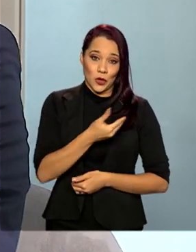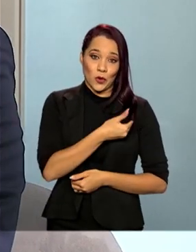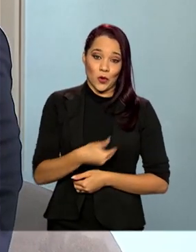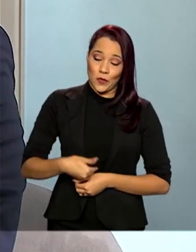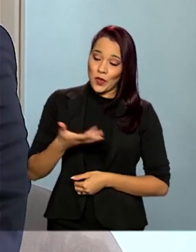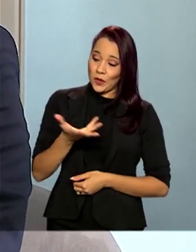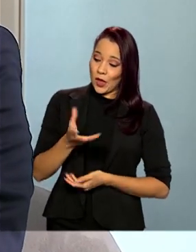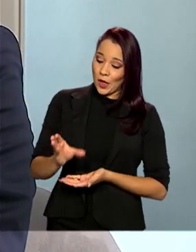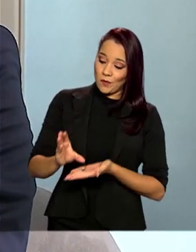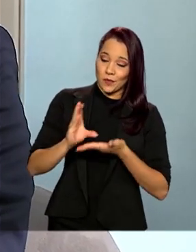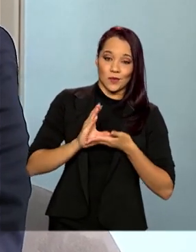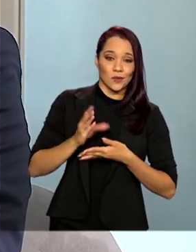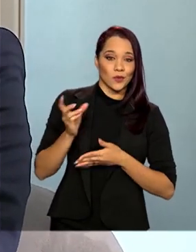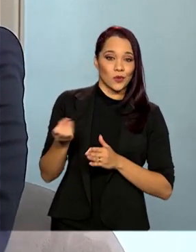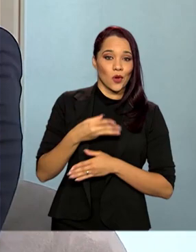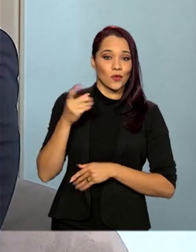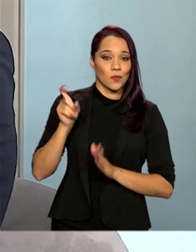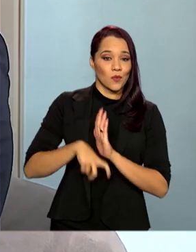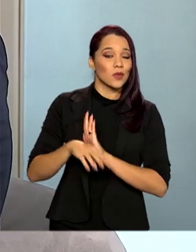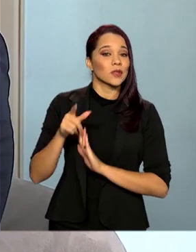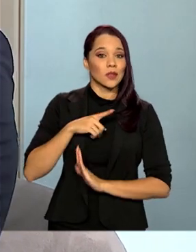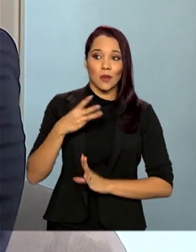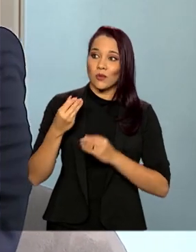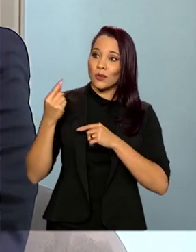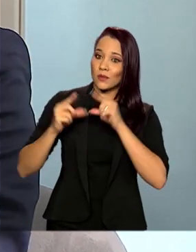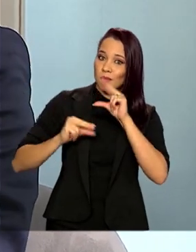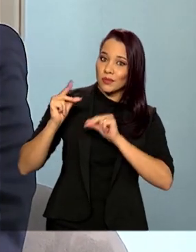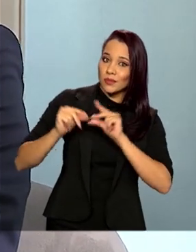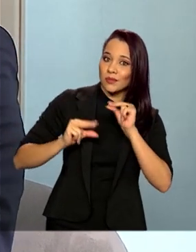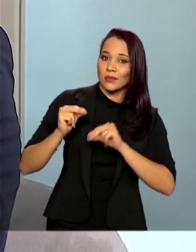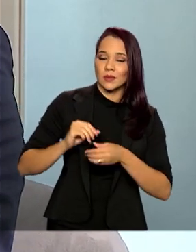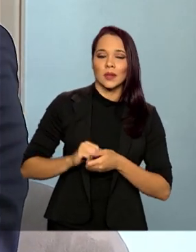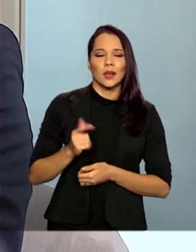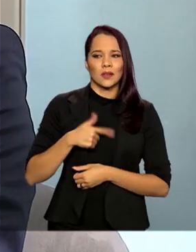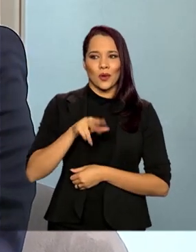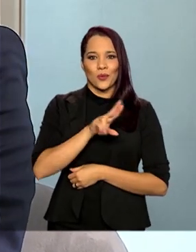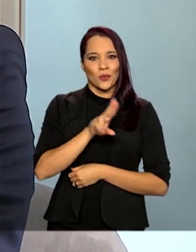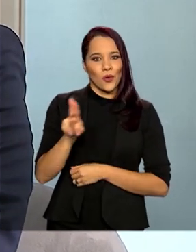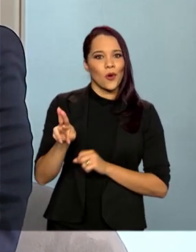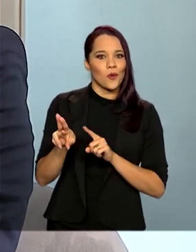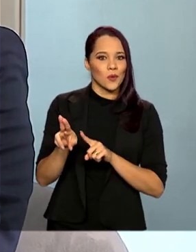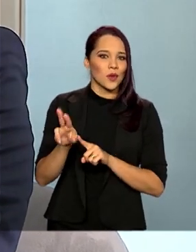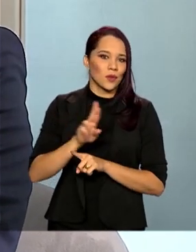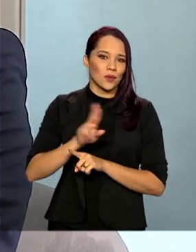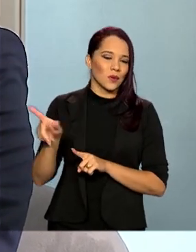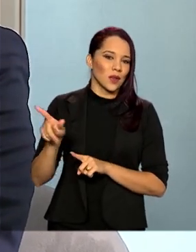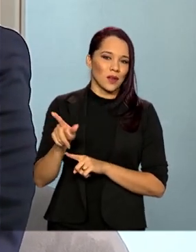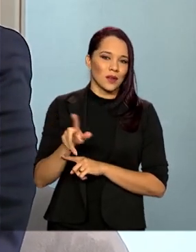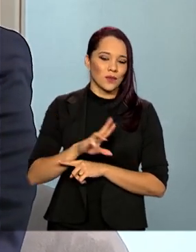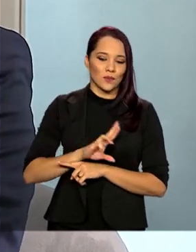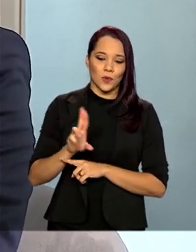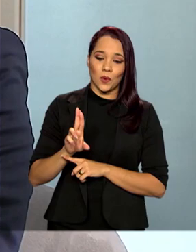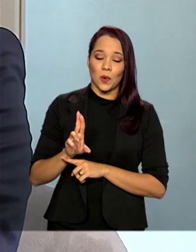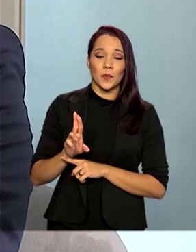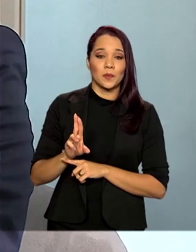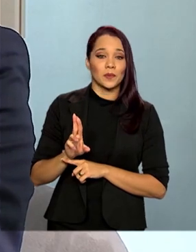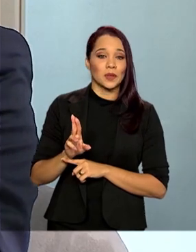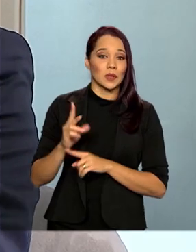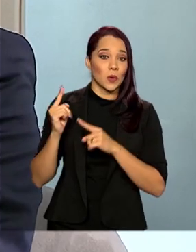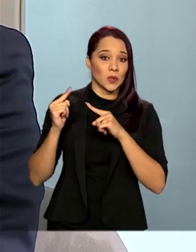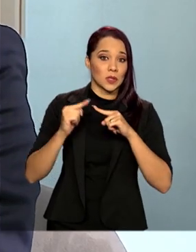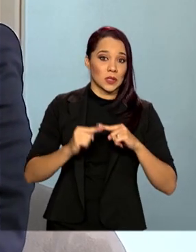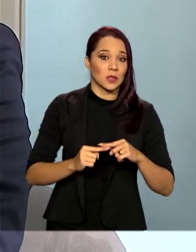querendo trazer para a discussão também e que gera muita polêmica. Até o nome, não há um nome de consenso,